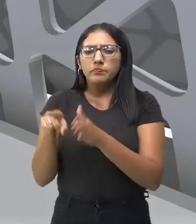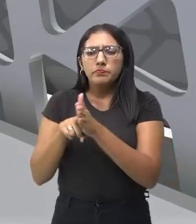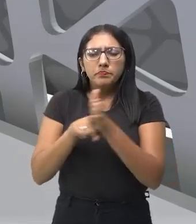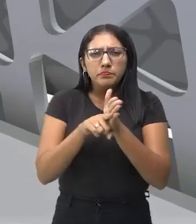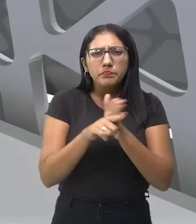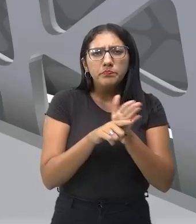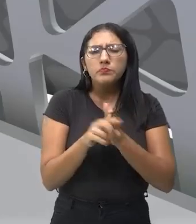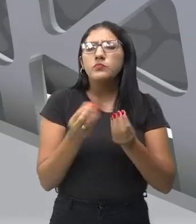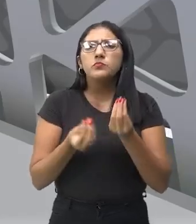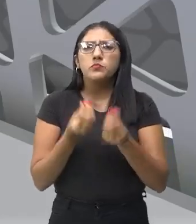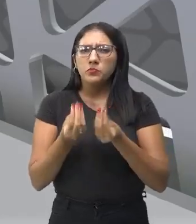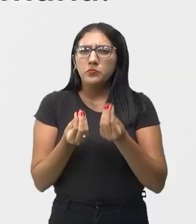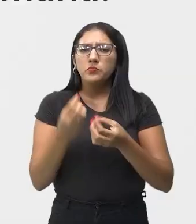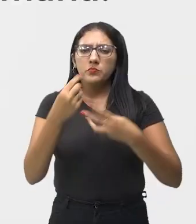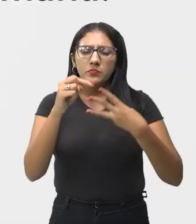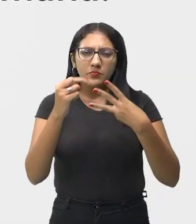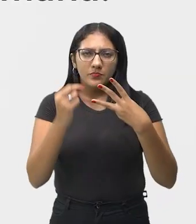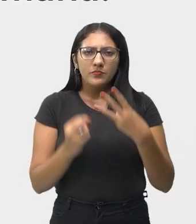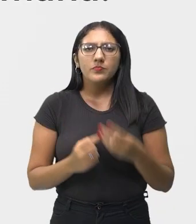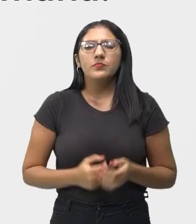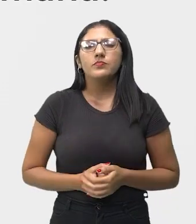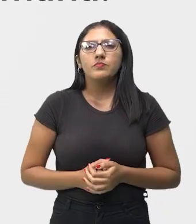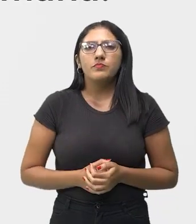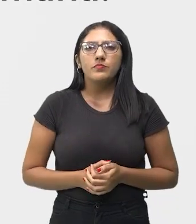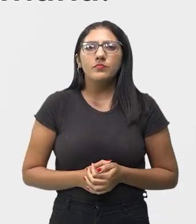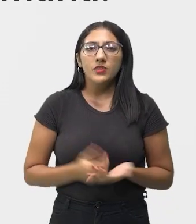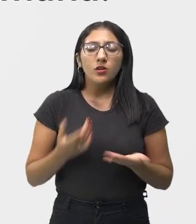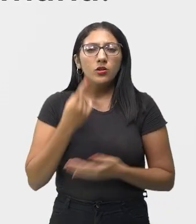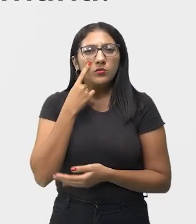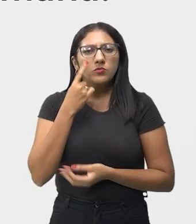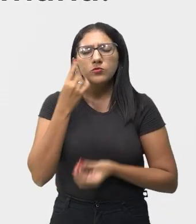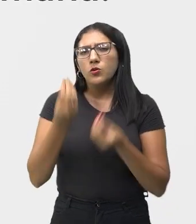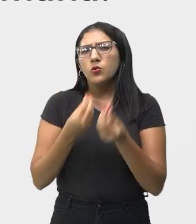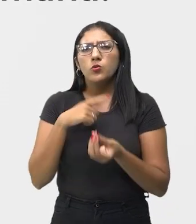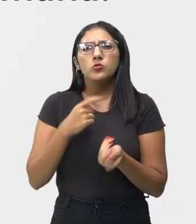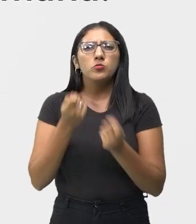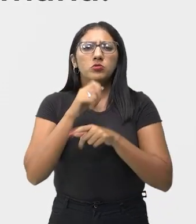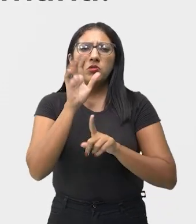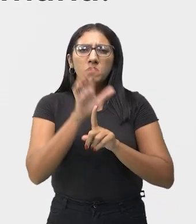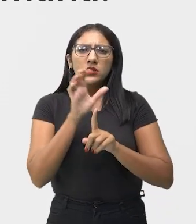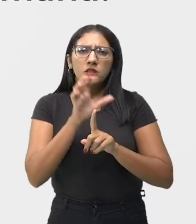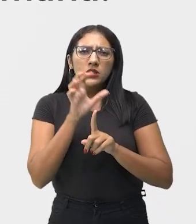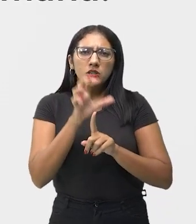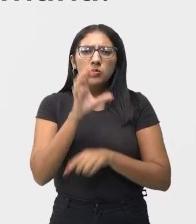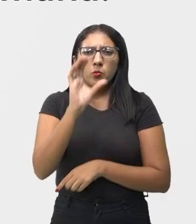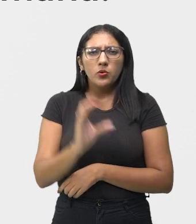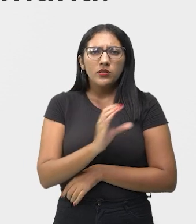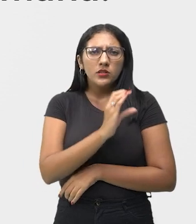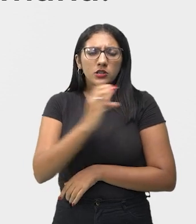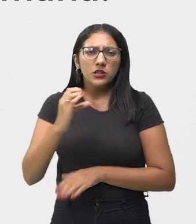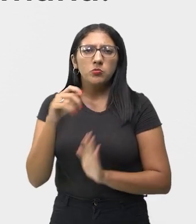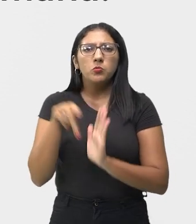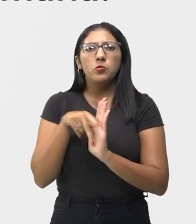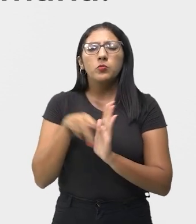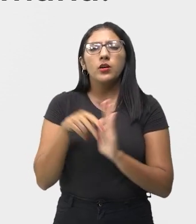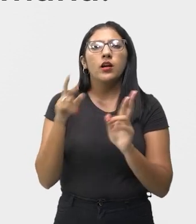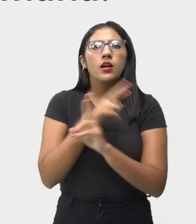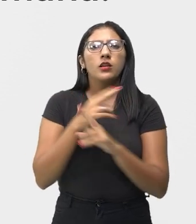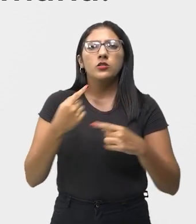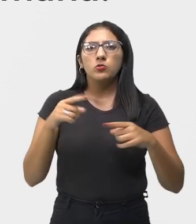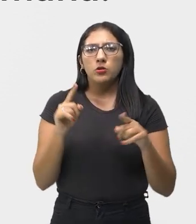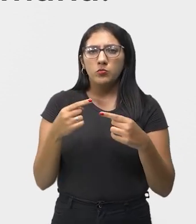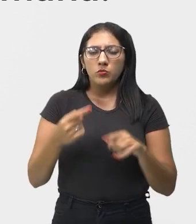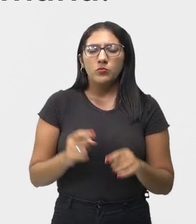sobre esses instrumentos. E aí vamos ver agora a questão da influência do cristianismo e da igreja católica na história da